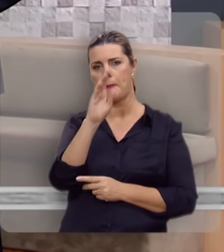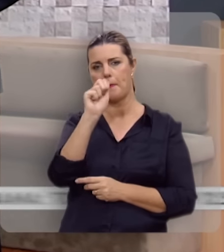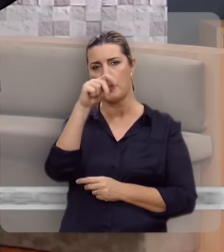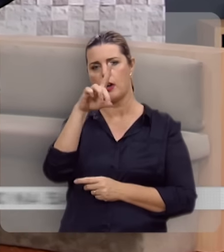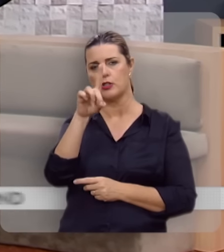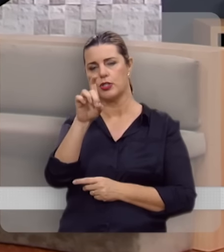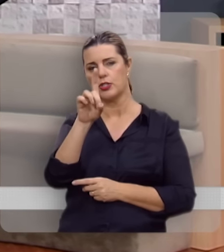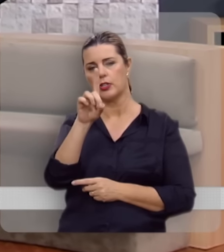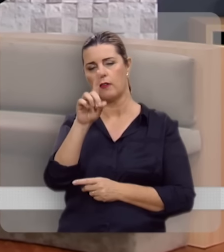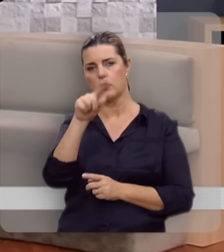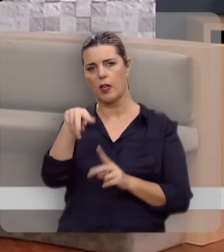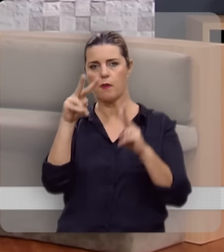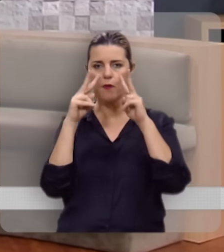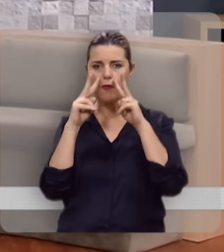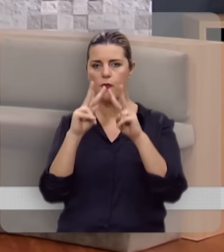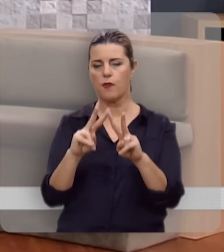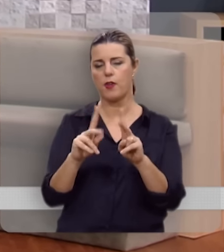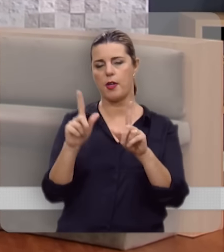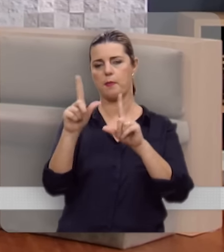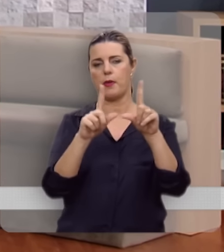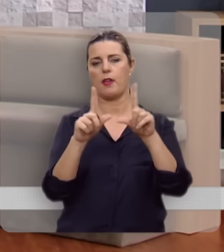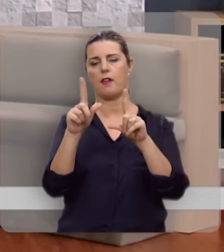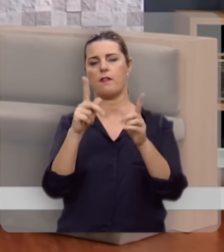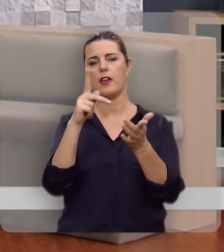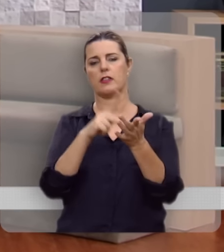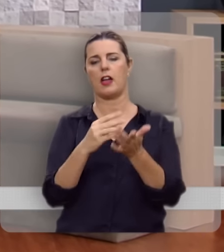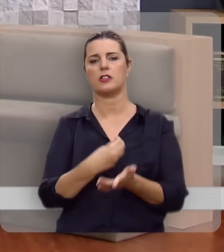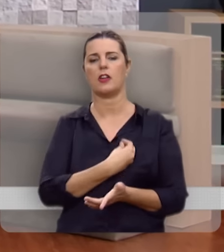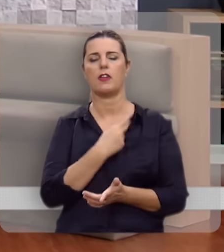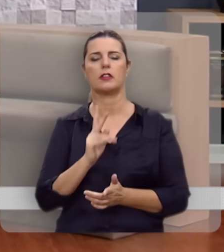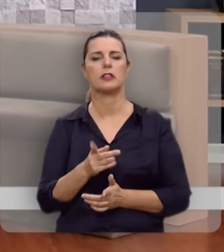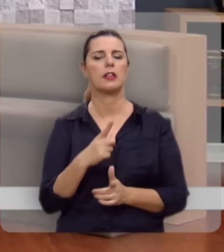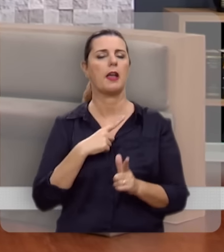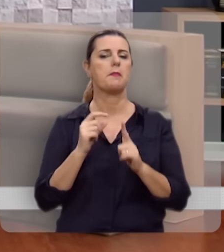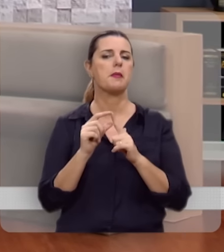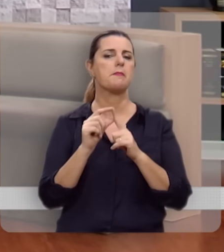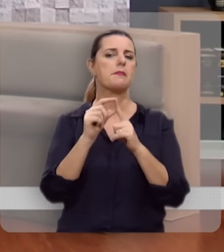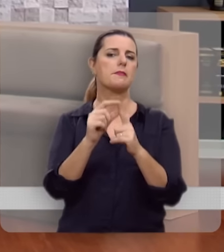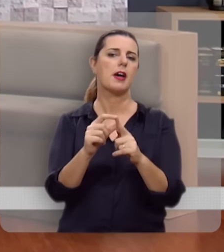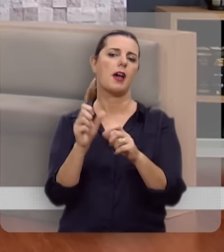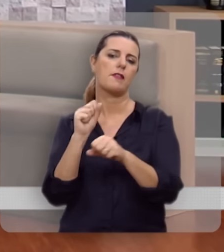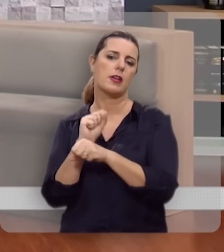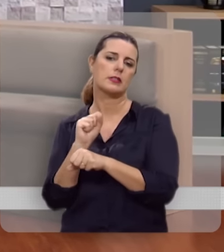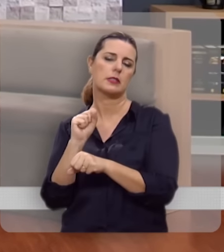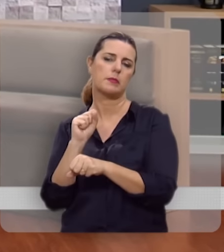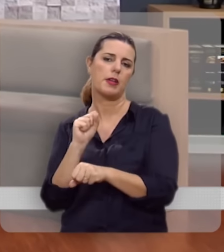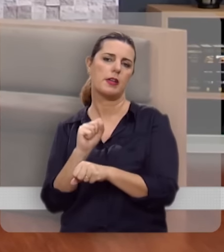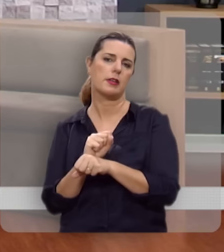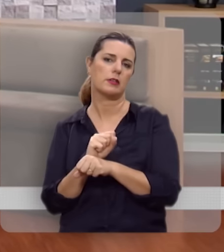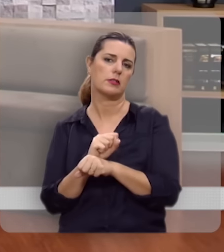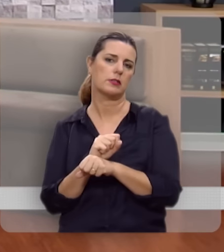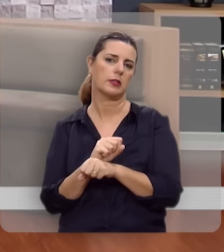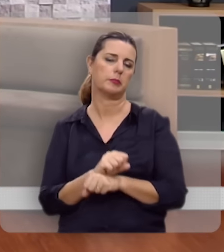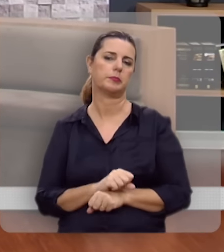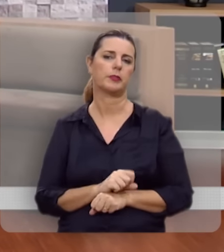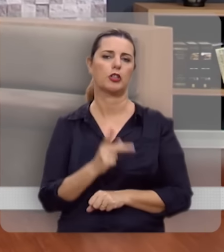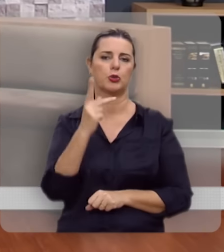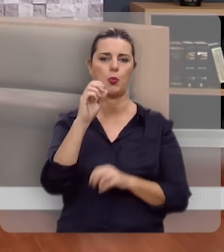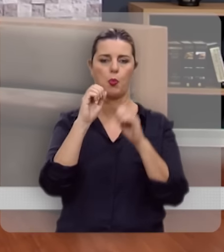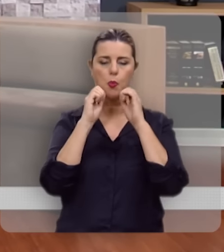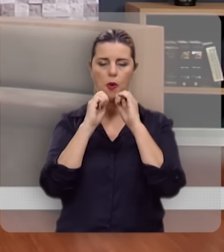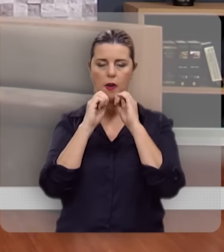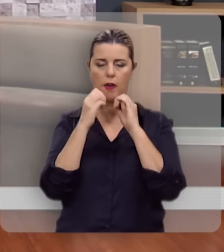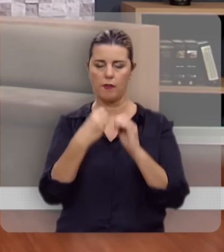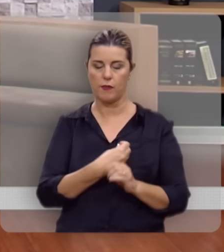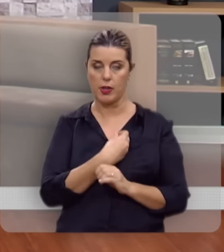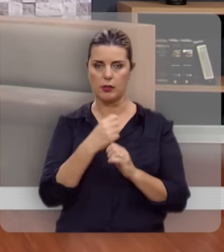e você vai assistir o programa Verdade e Vida que sempre tem uma palavra de esperança e de edificação pra sua vida.